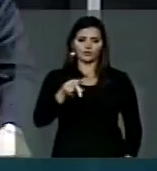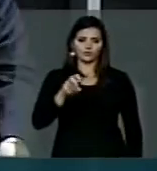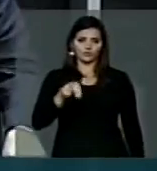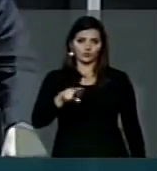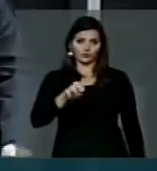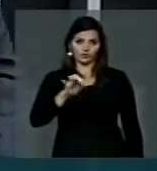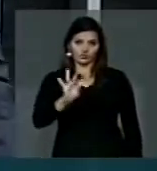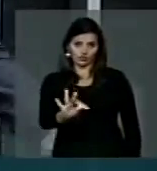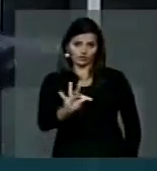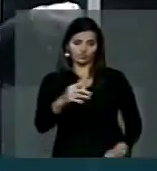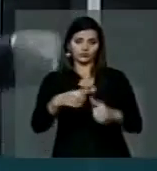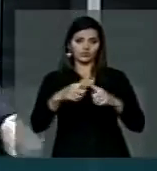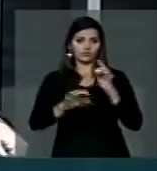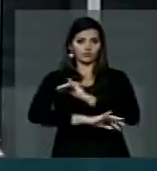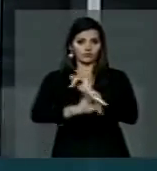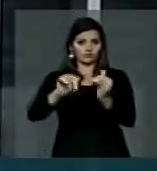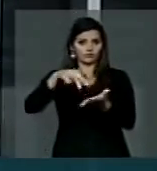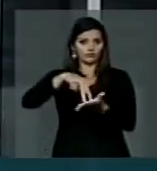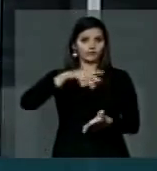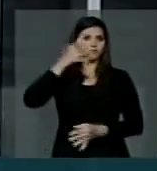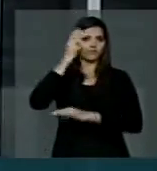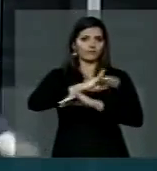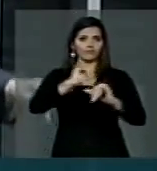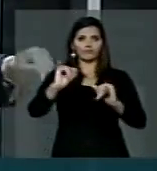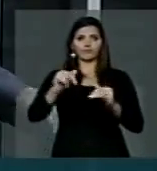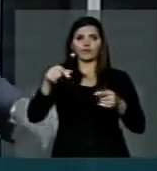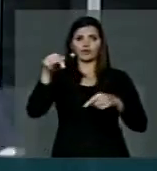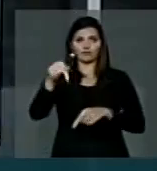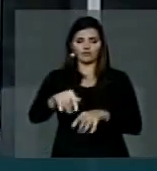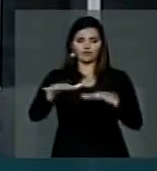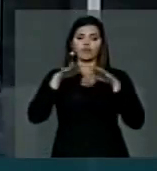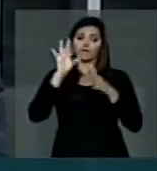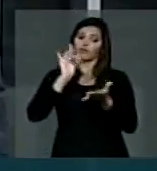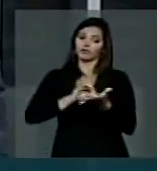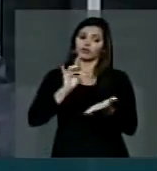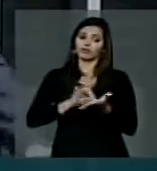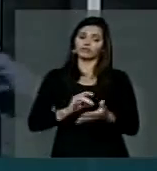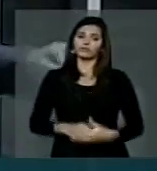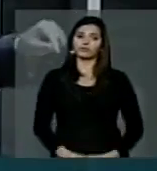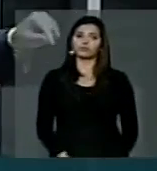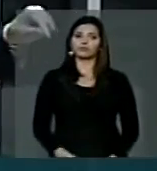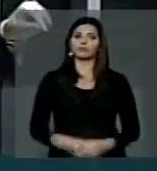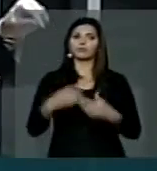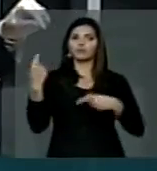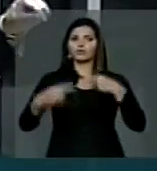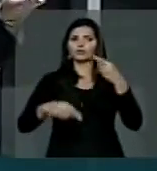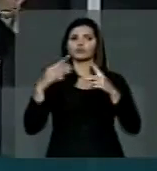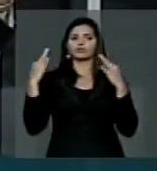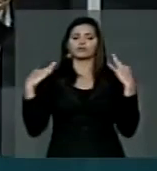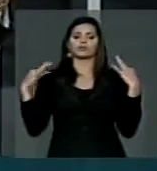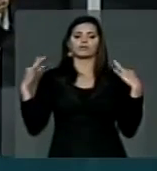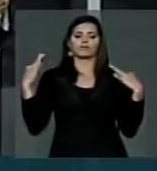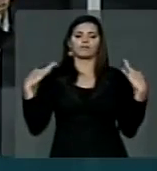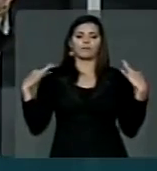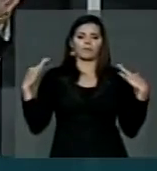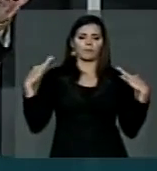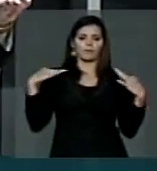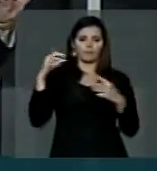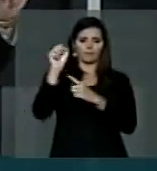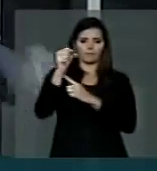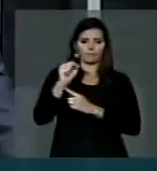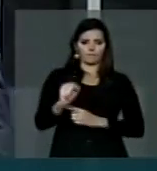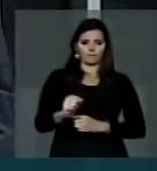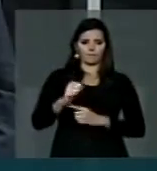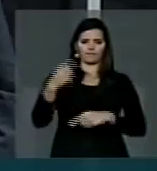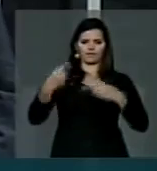dissemos aqui na tribuna deste parlamento é a pura verdade. A política de turismo de Sergipe é uma